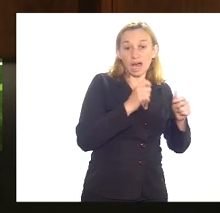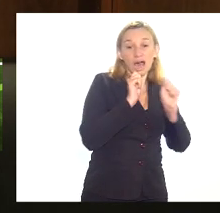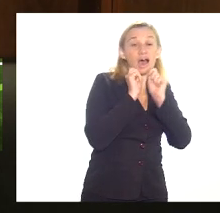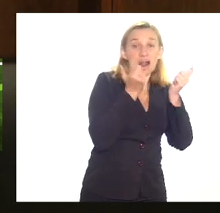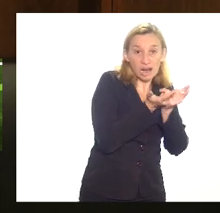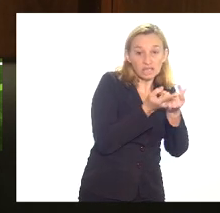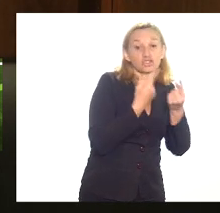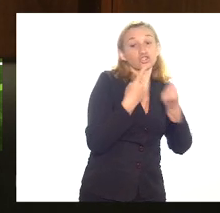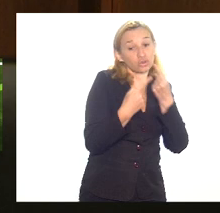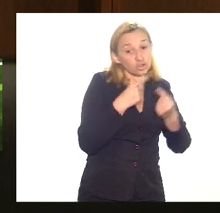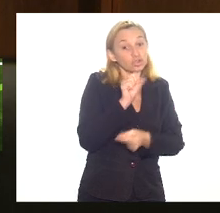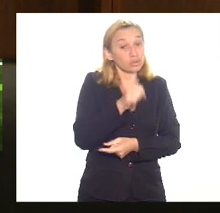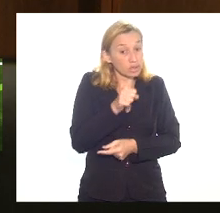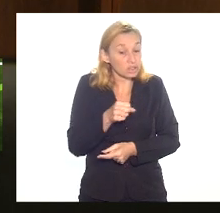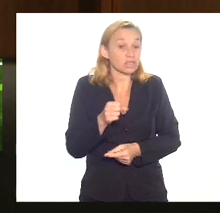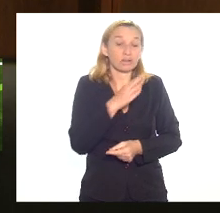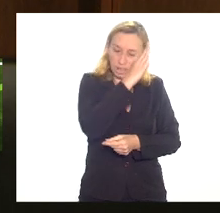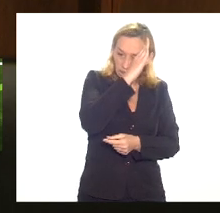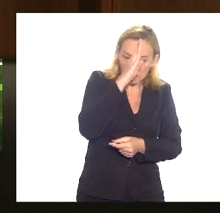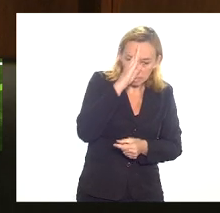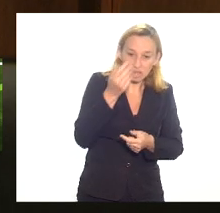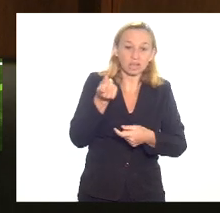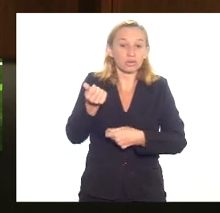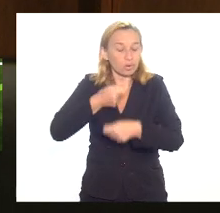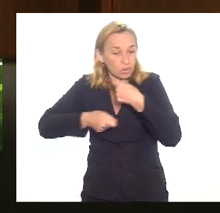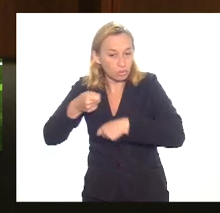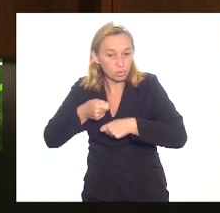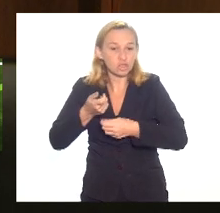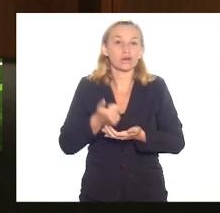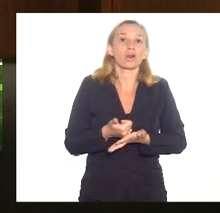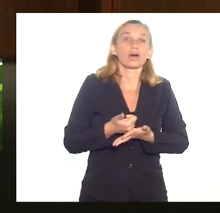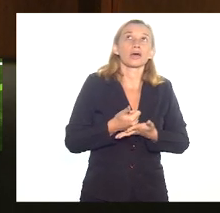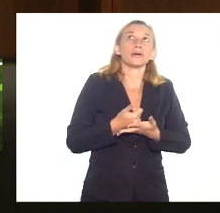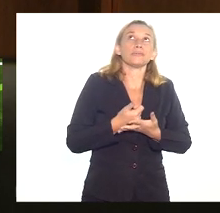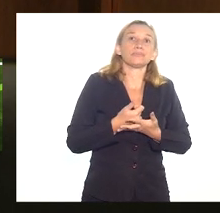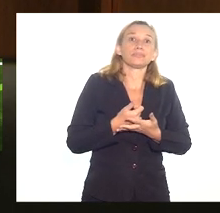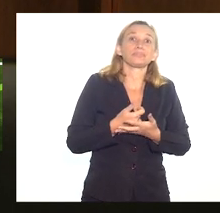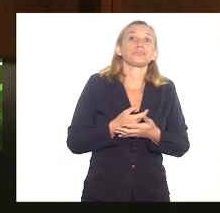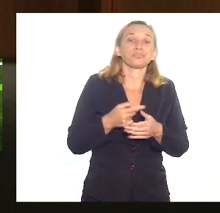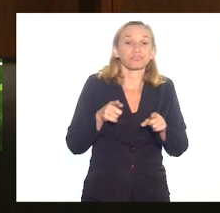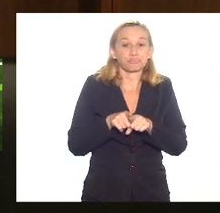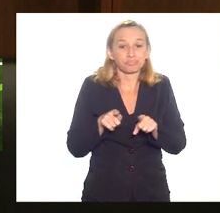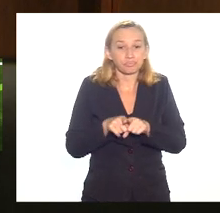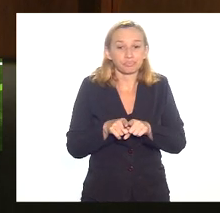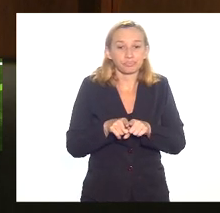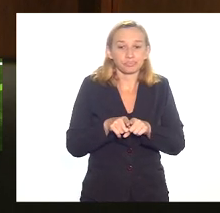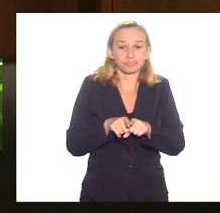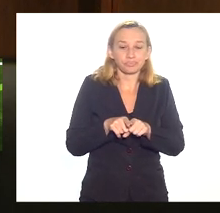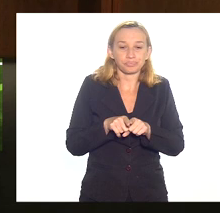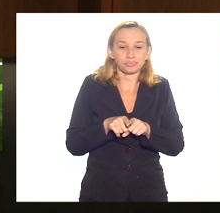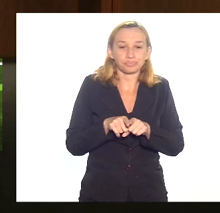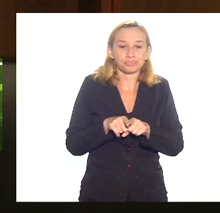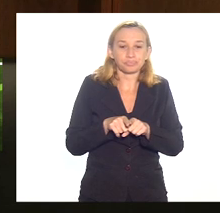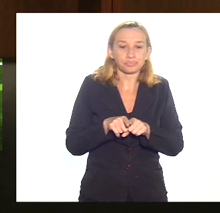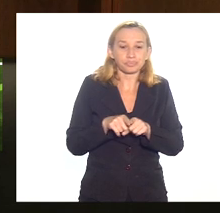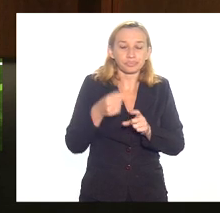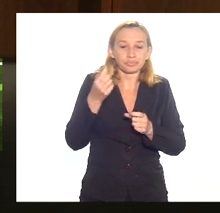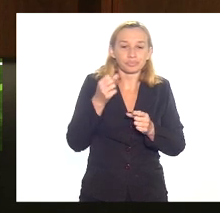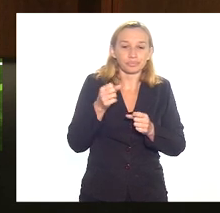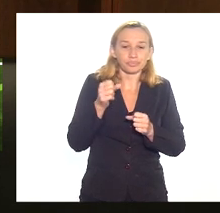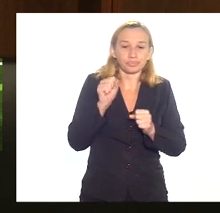e discutido com a academia discutido com os economistas discutido inclusive com as indústrias